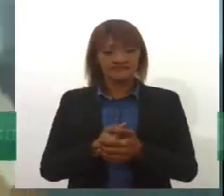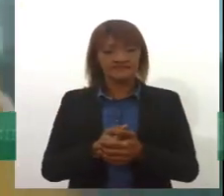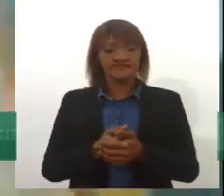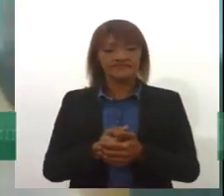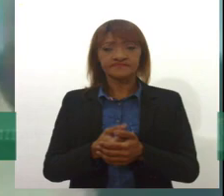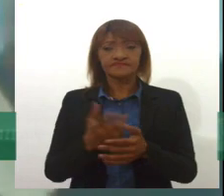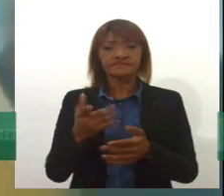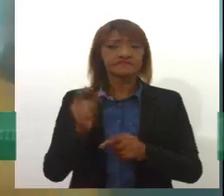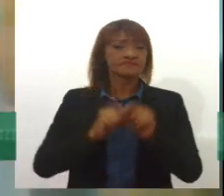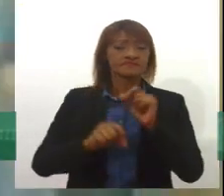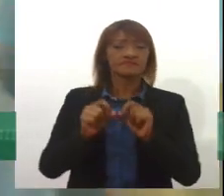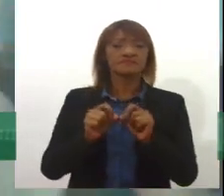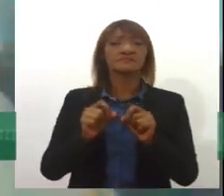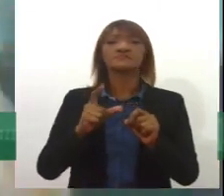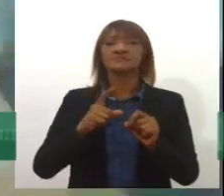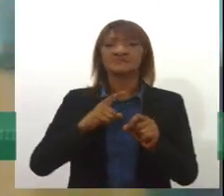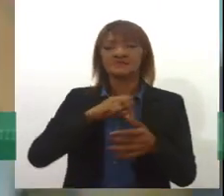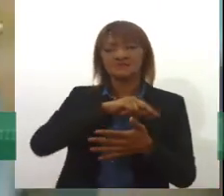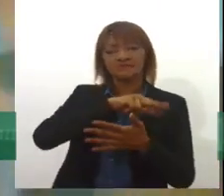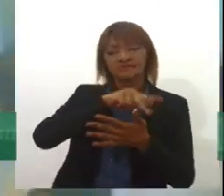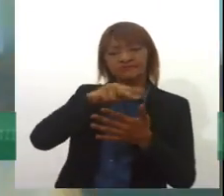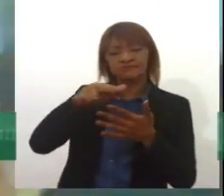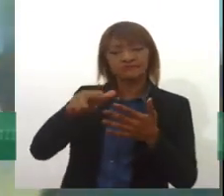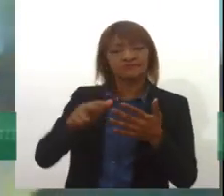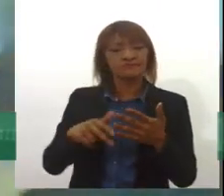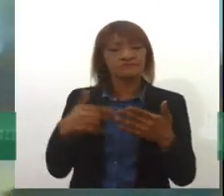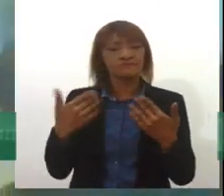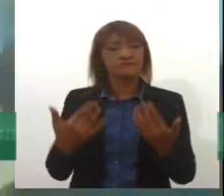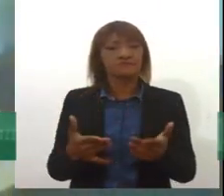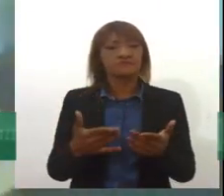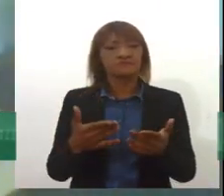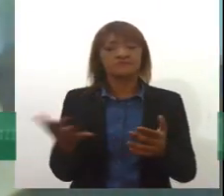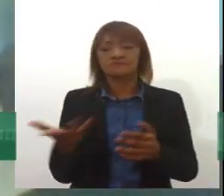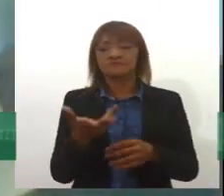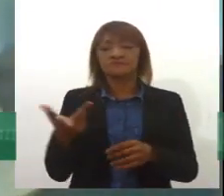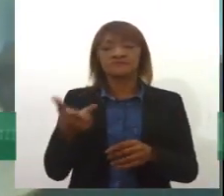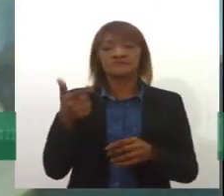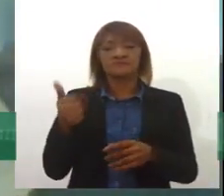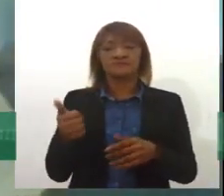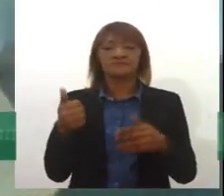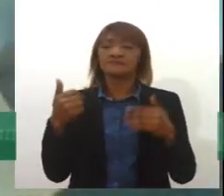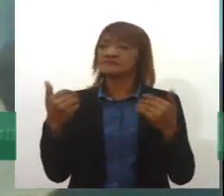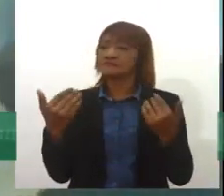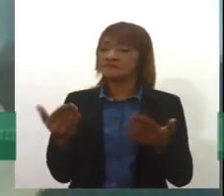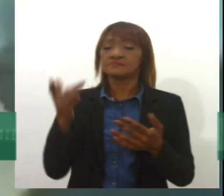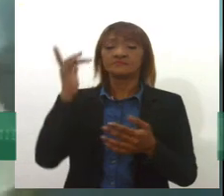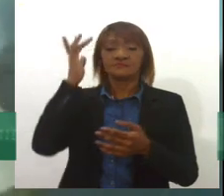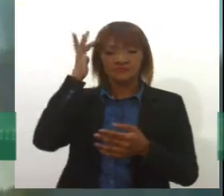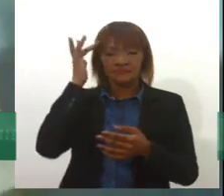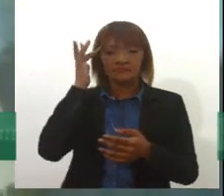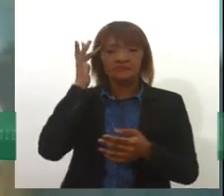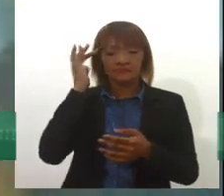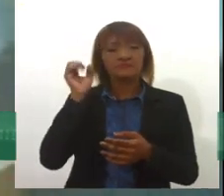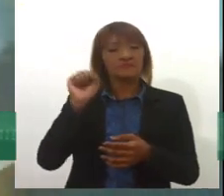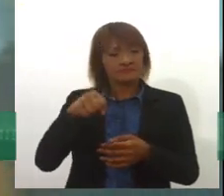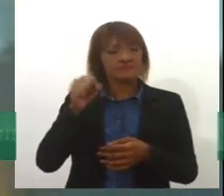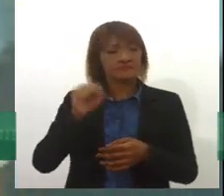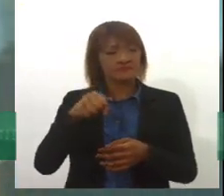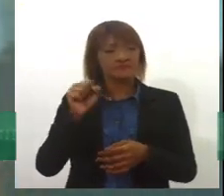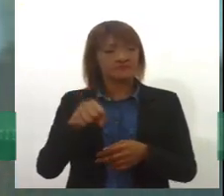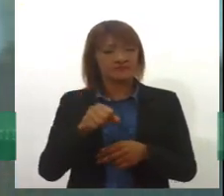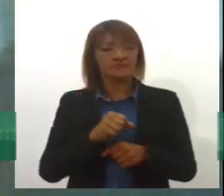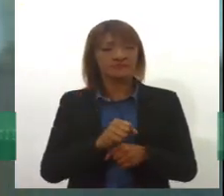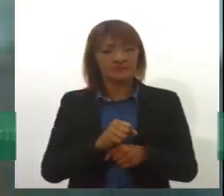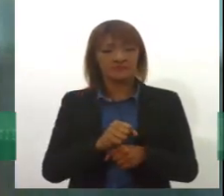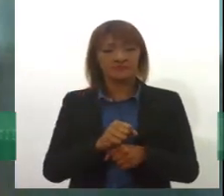Que eles são muitos e de diversas ordens e de diversas maneiras. Então, eu acho que sim, nós precisamos investir nesse